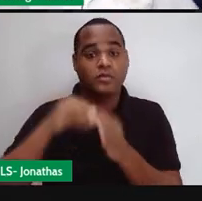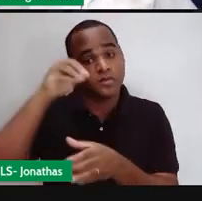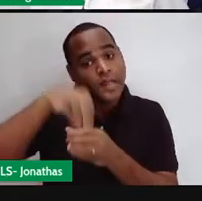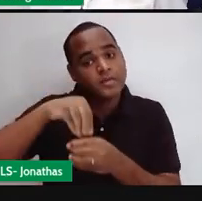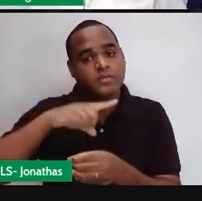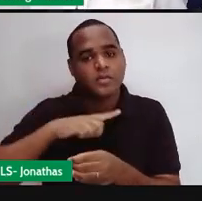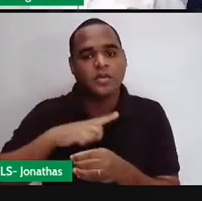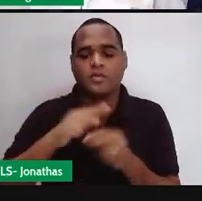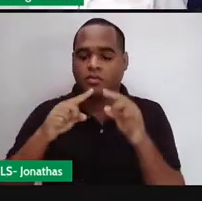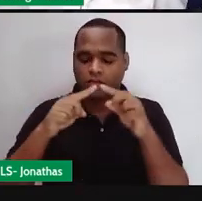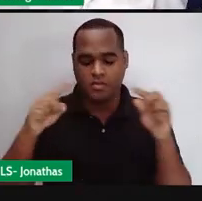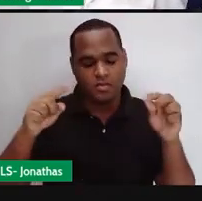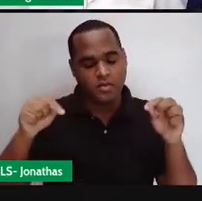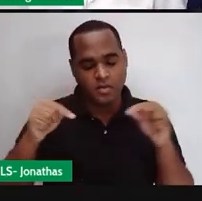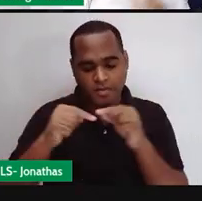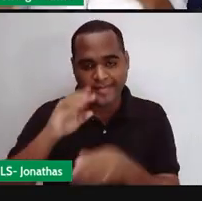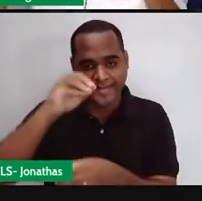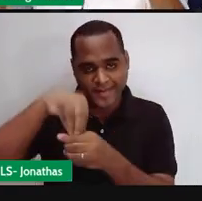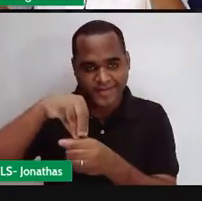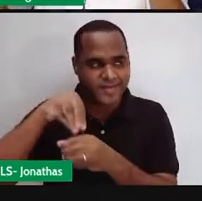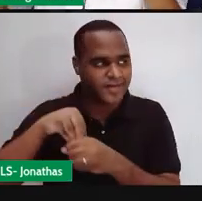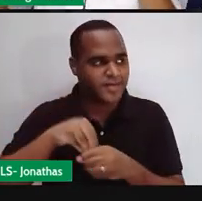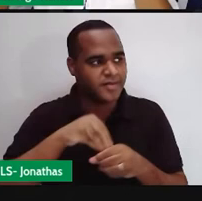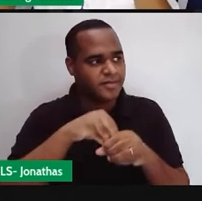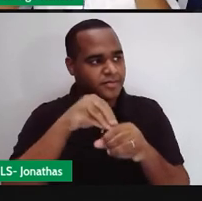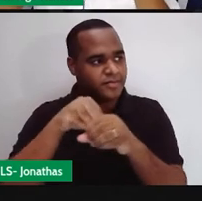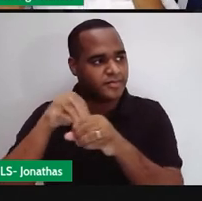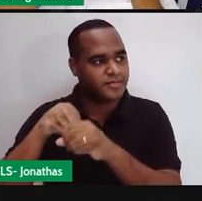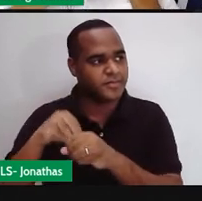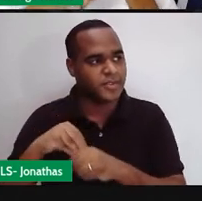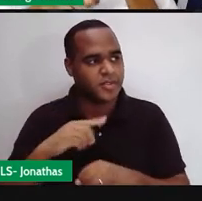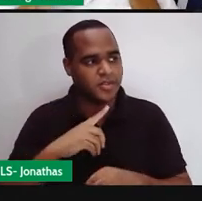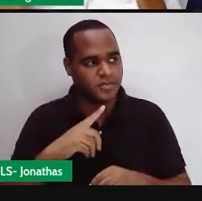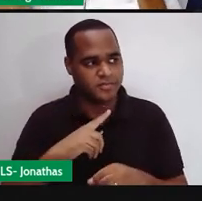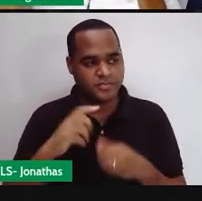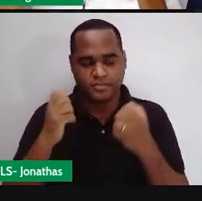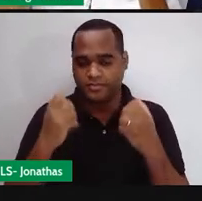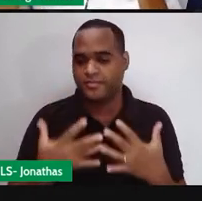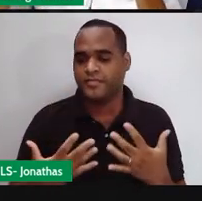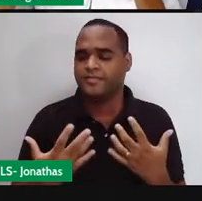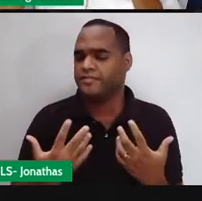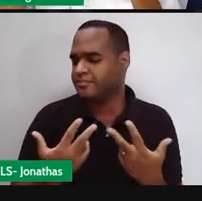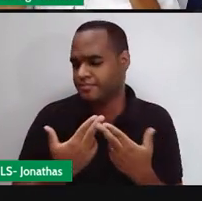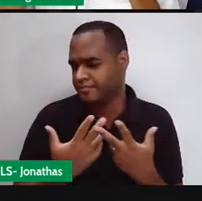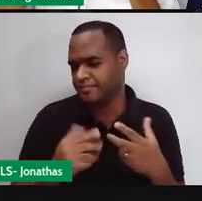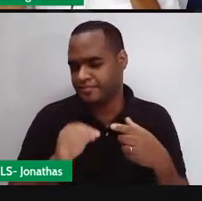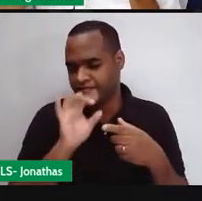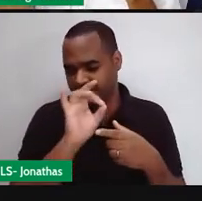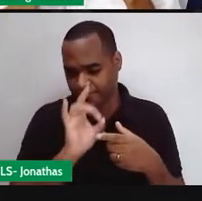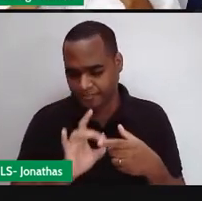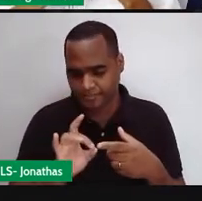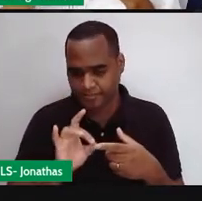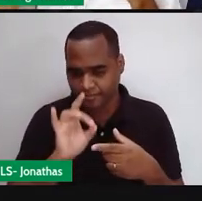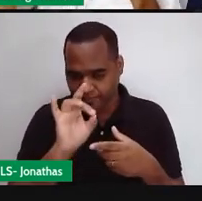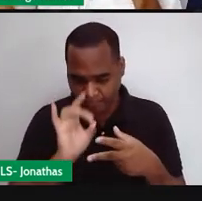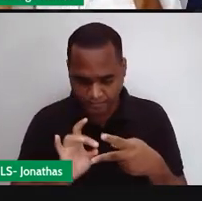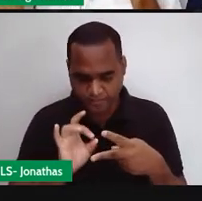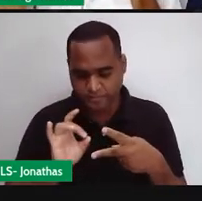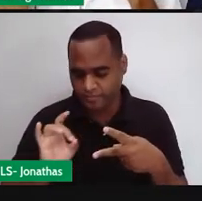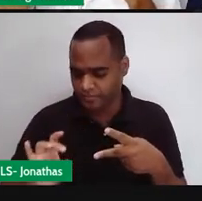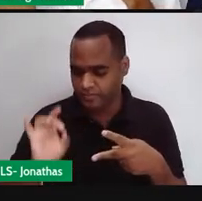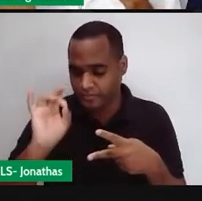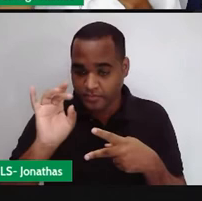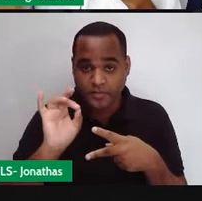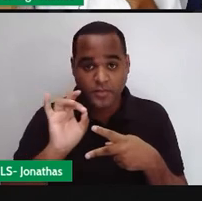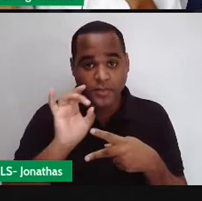Então, em qualquer polígono, o número de lados, a quantidade de lados, a quantidade de vértices, que são os